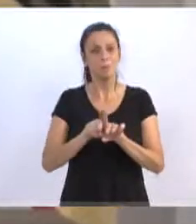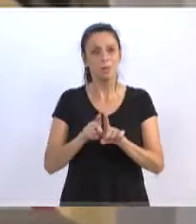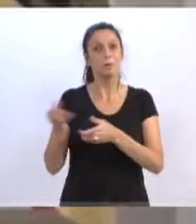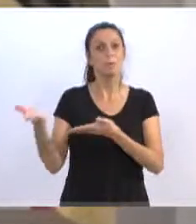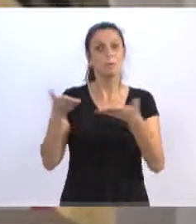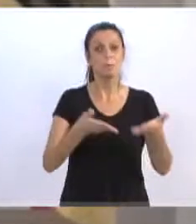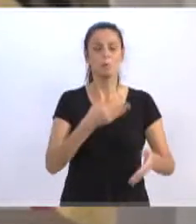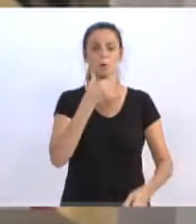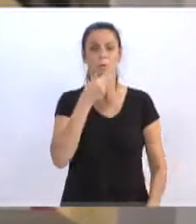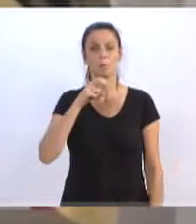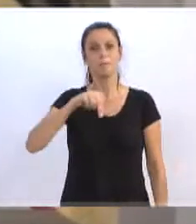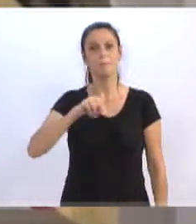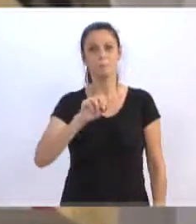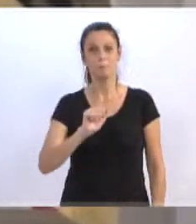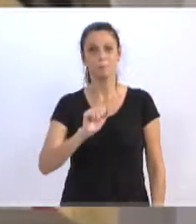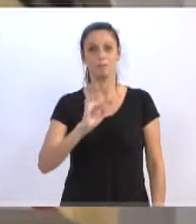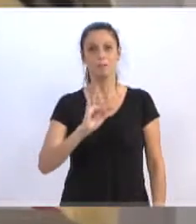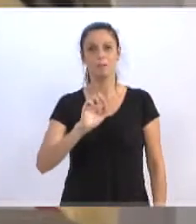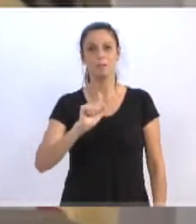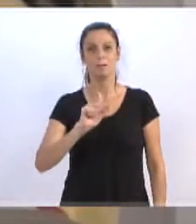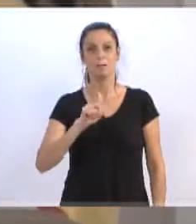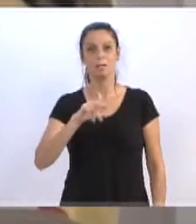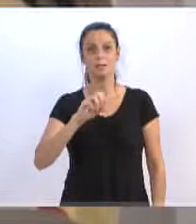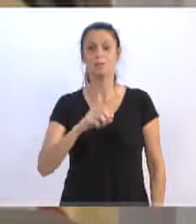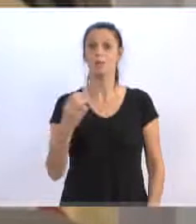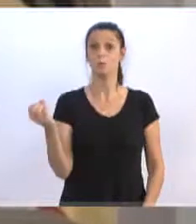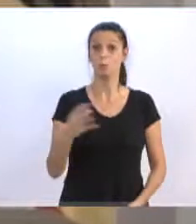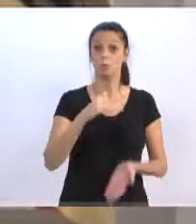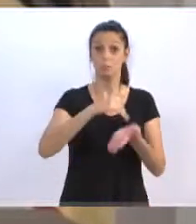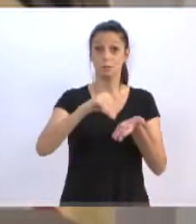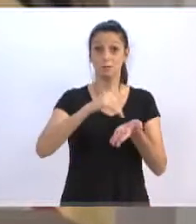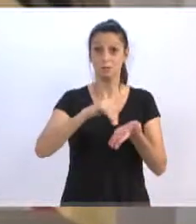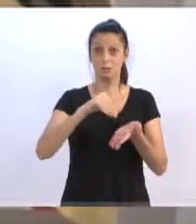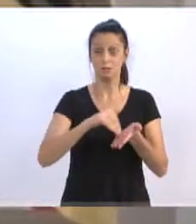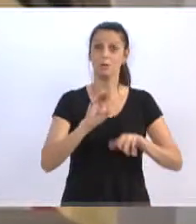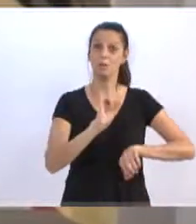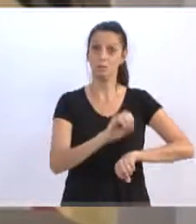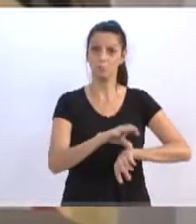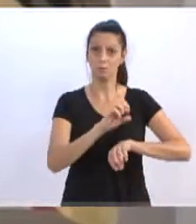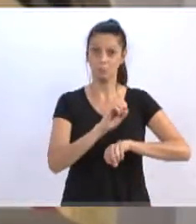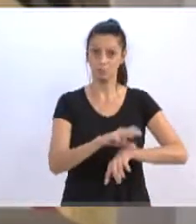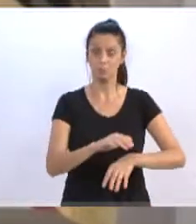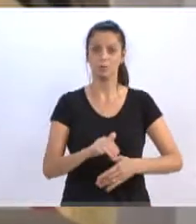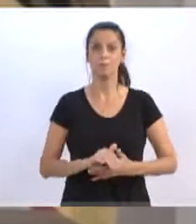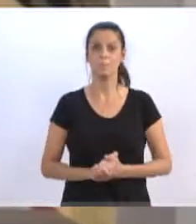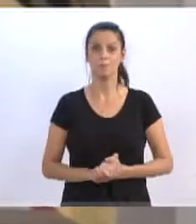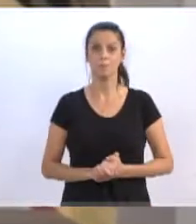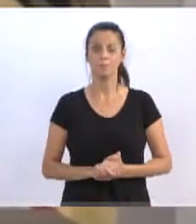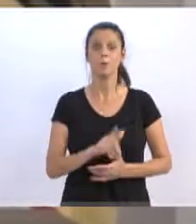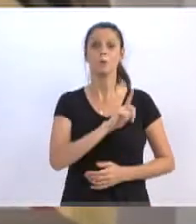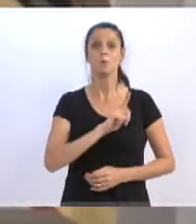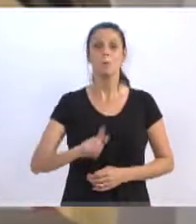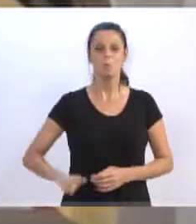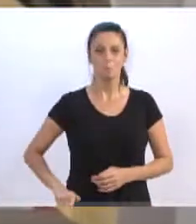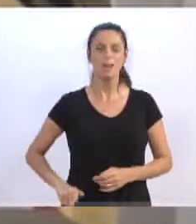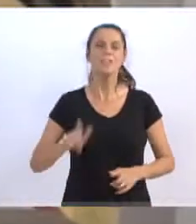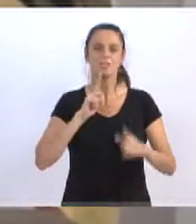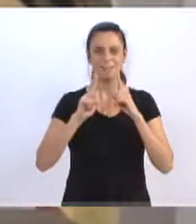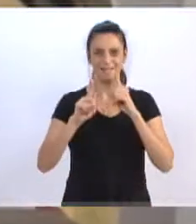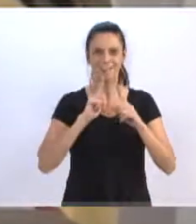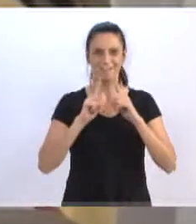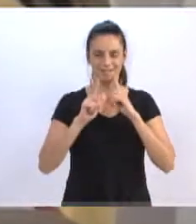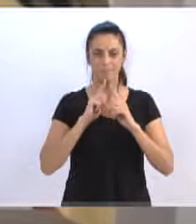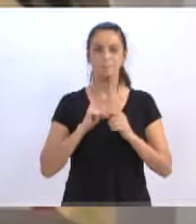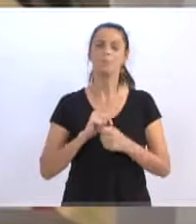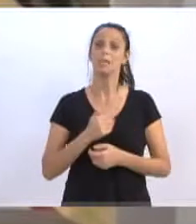Natalino Gioni, que é o novo secretário de Educação do governo do Estado de Santa Catarina, para